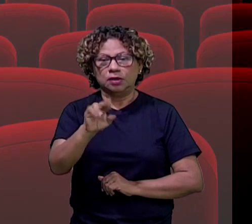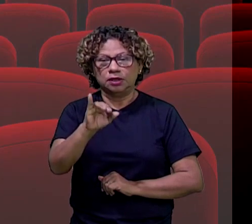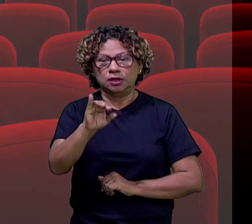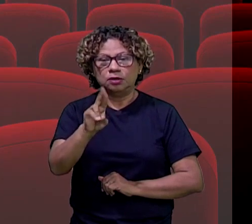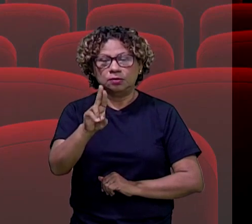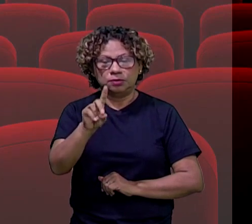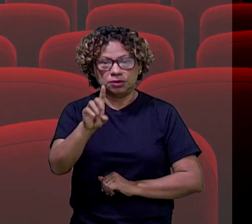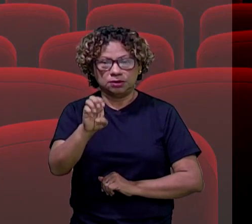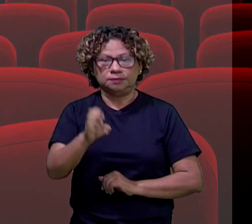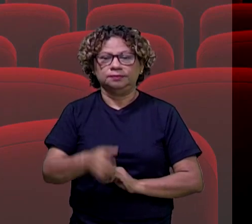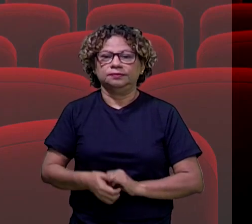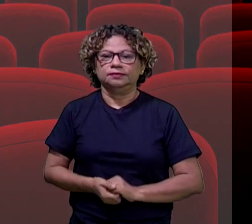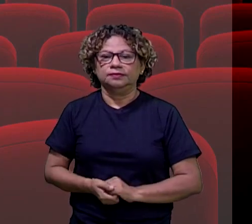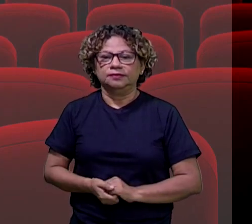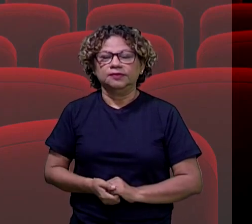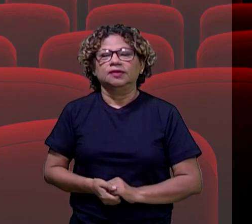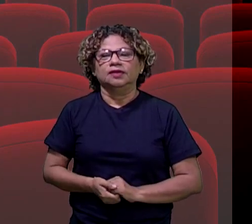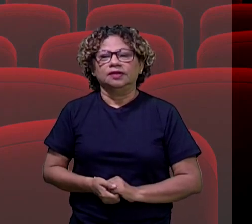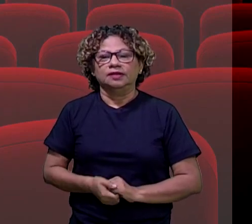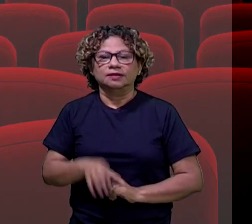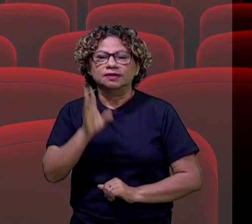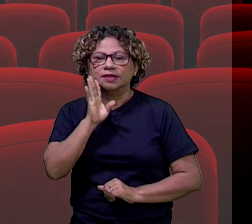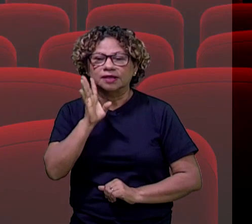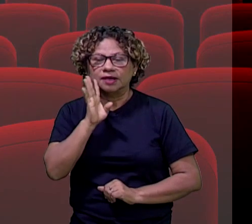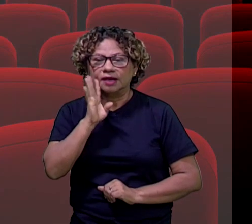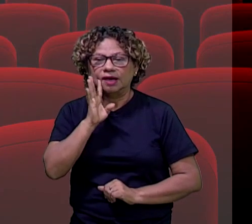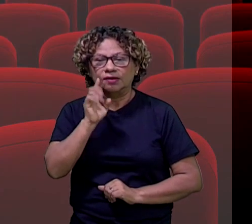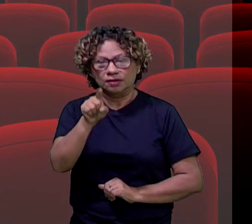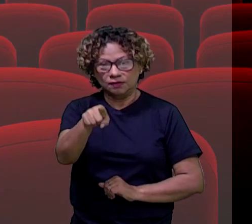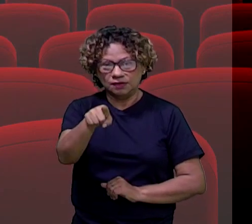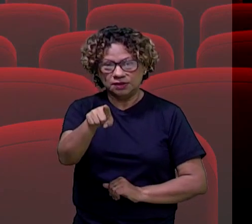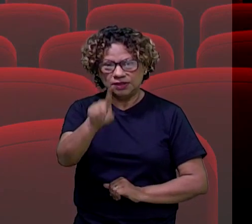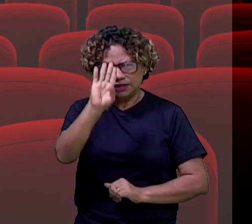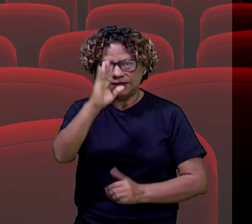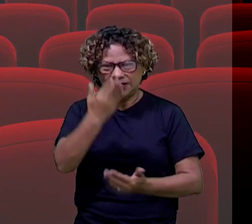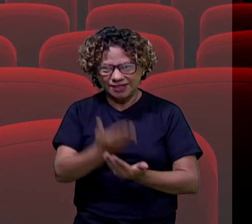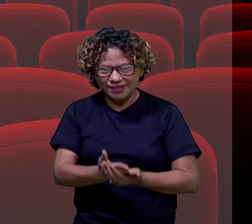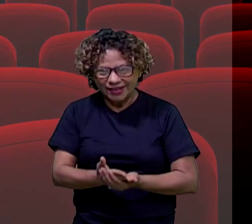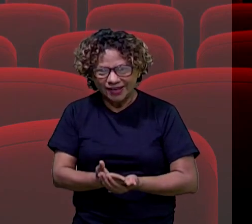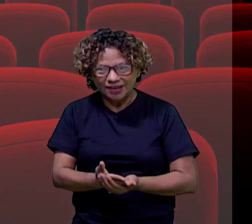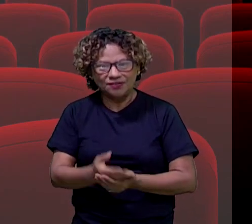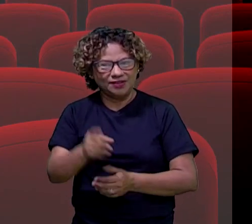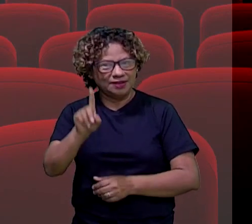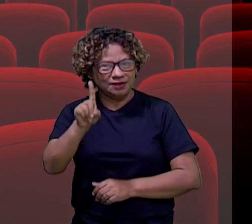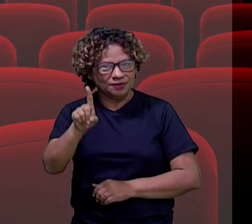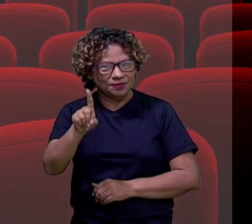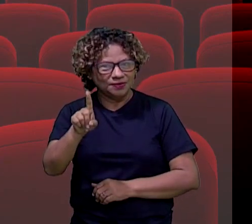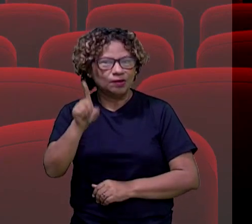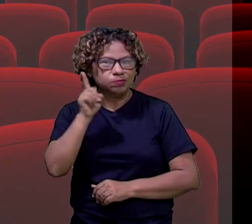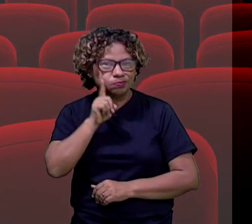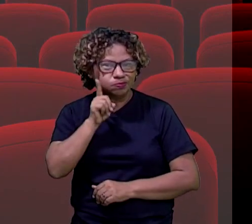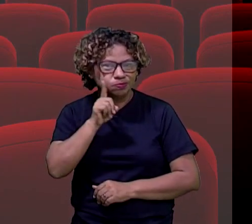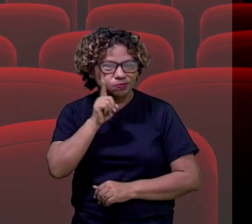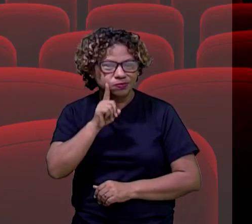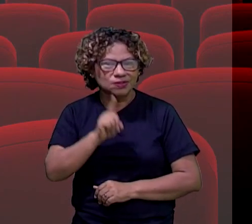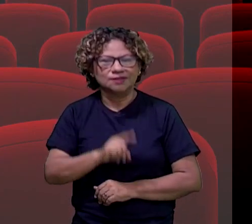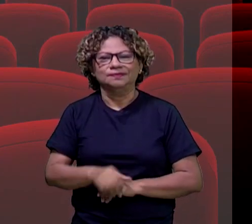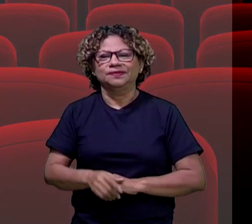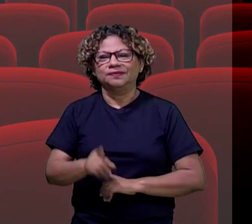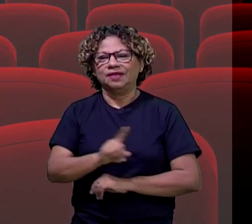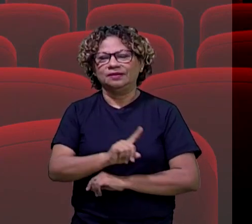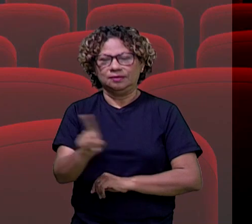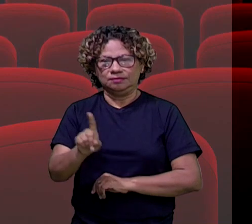realmente, ó. Foi um desafio. Muitos de vocês acreditavam que era o número um Estados Unidos com Hollywood.